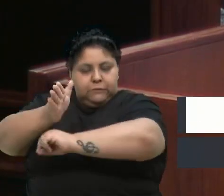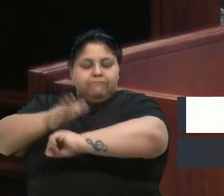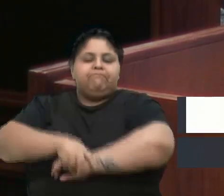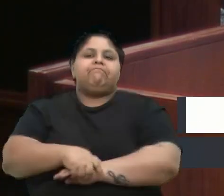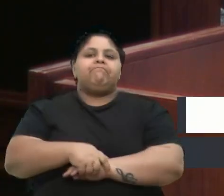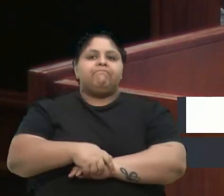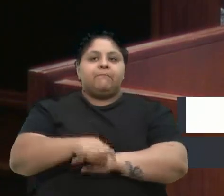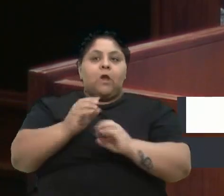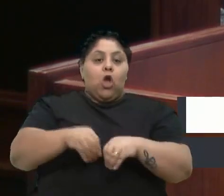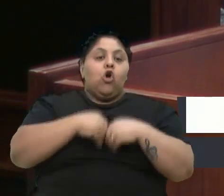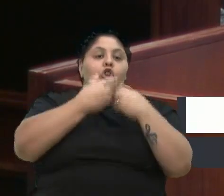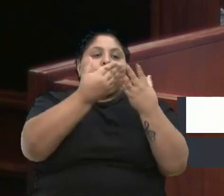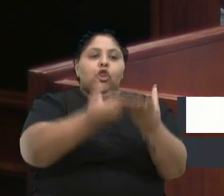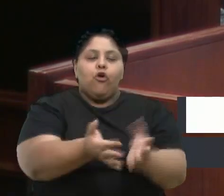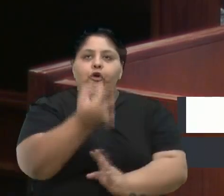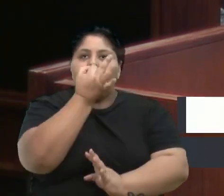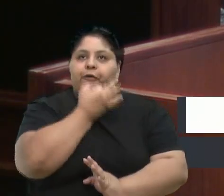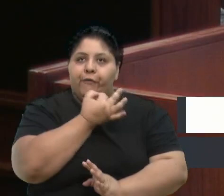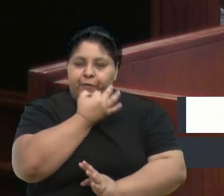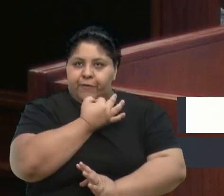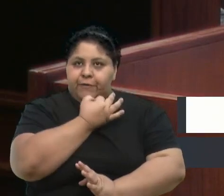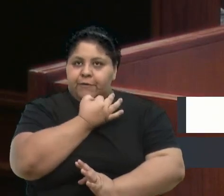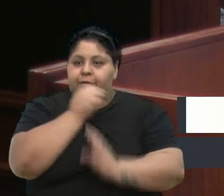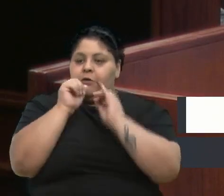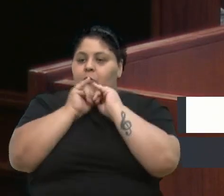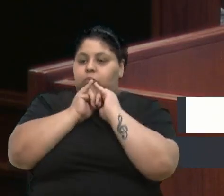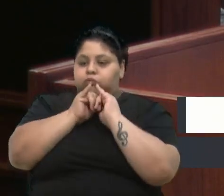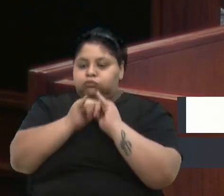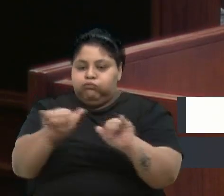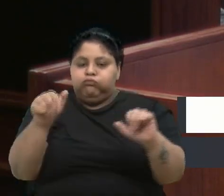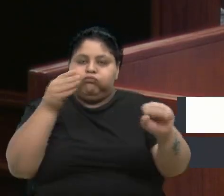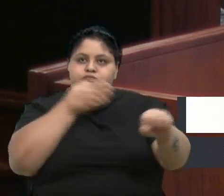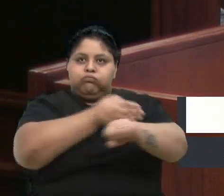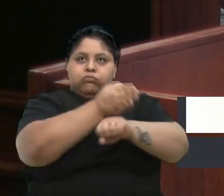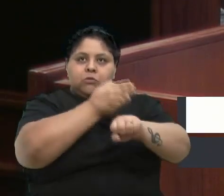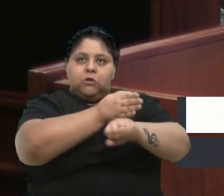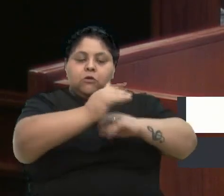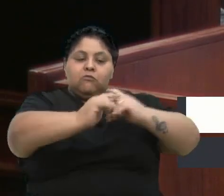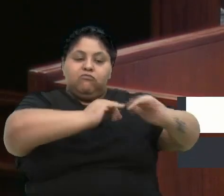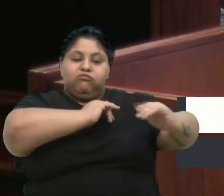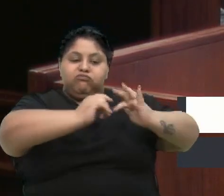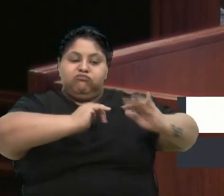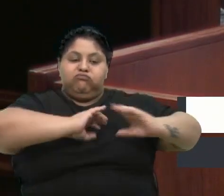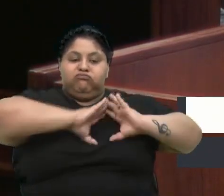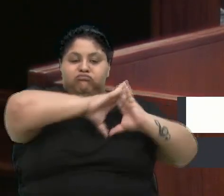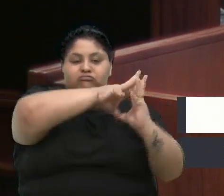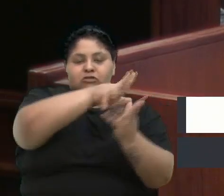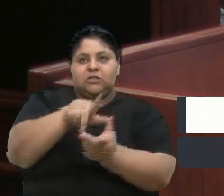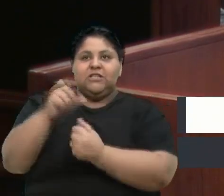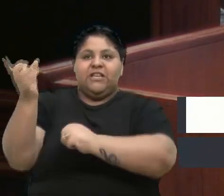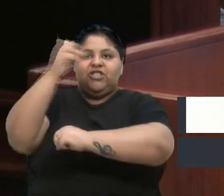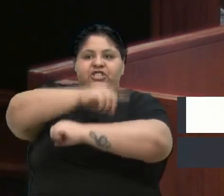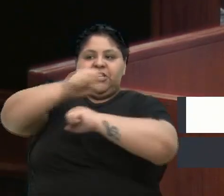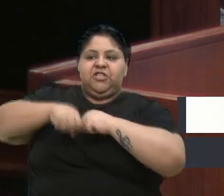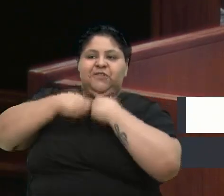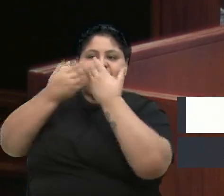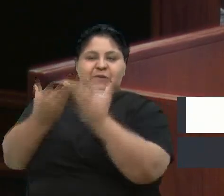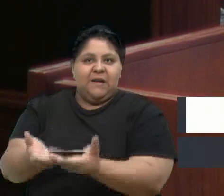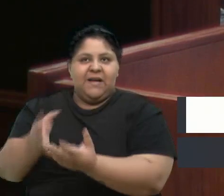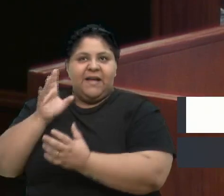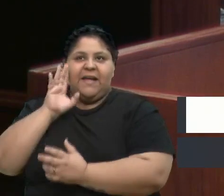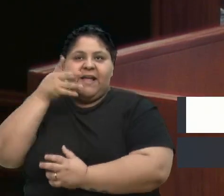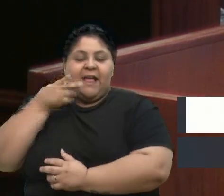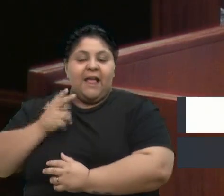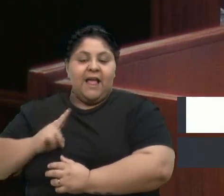O Doa Caxias é uma campanha participante do movimento mundial Dia de Doar, que acontece